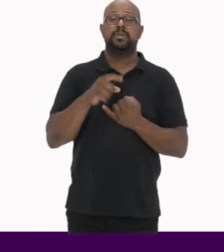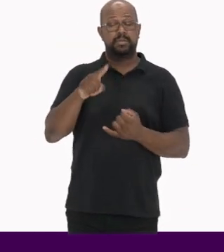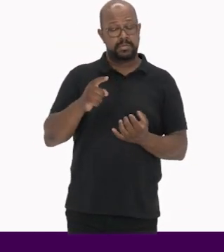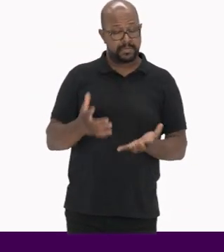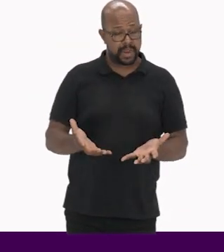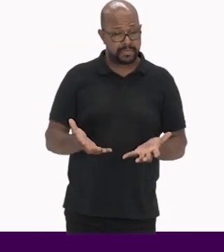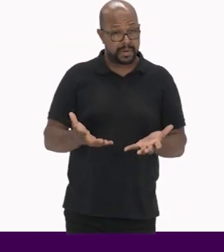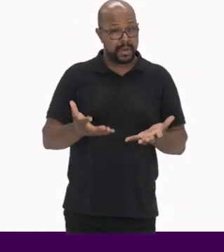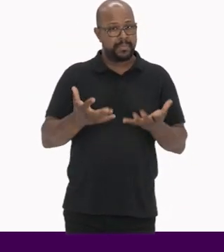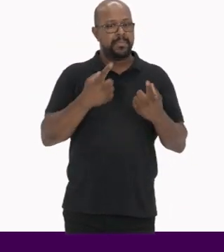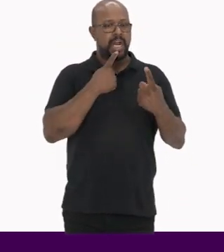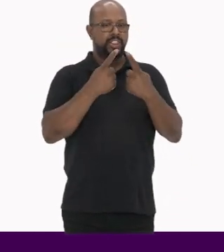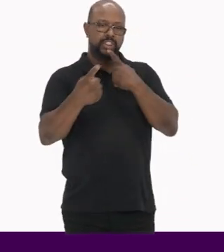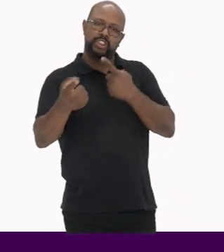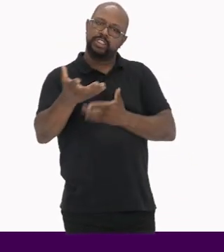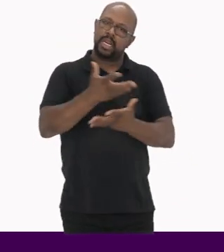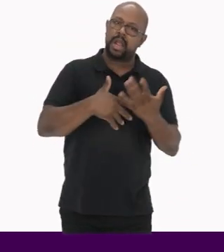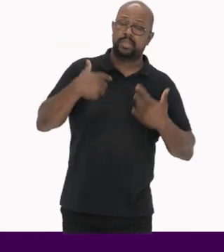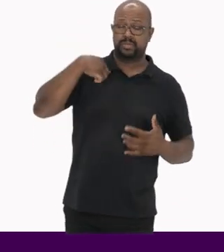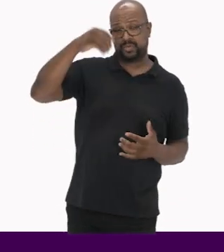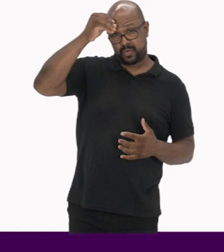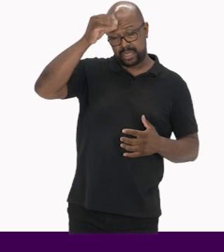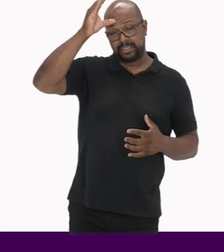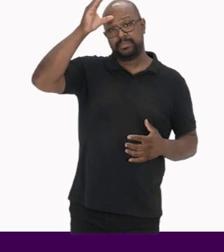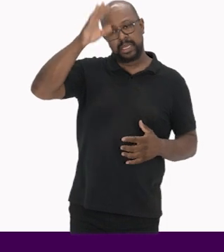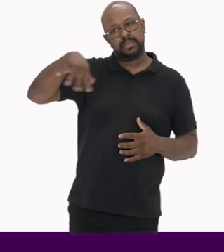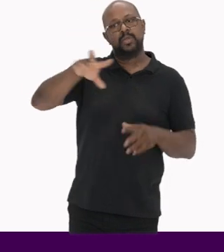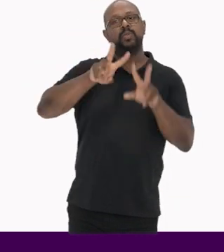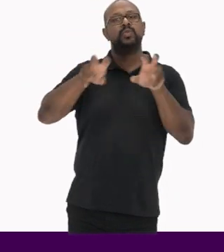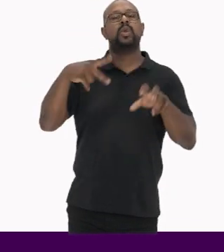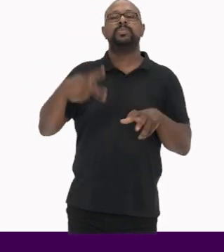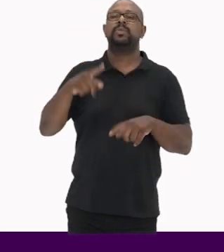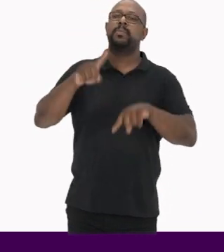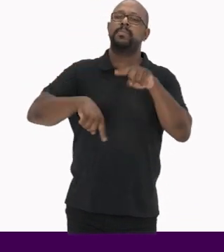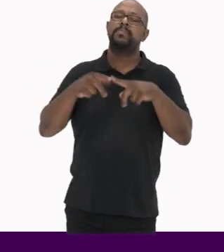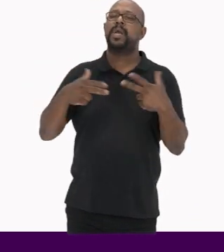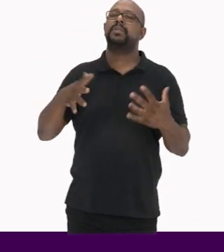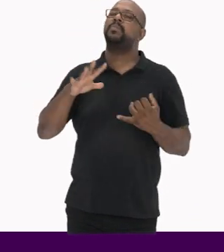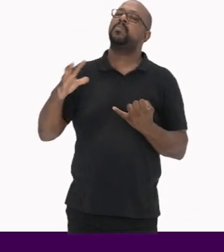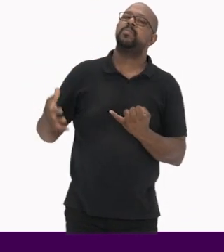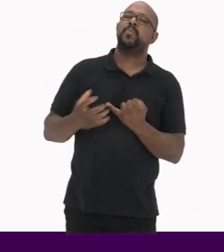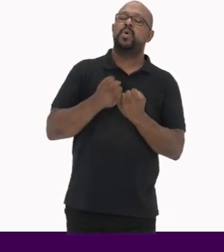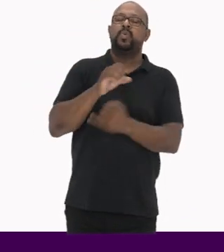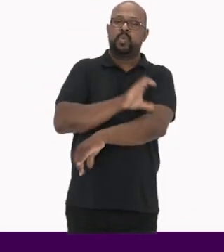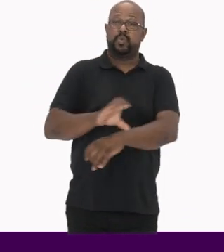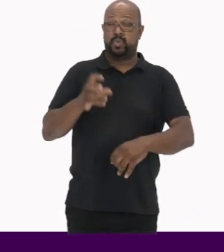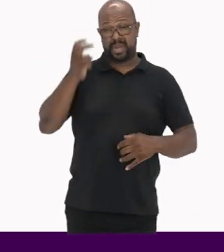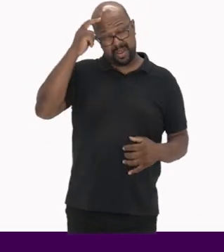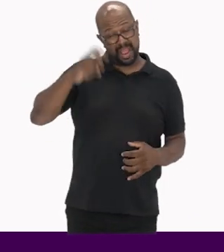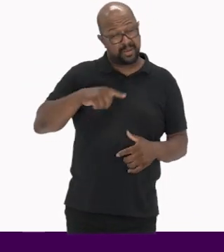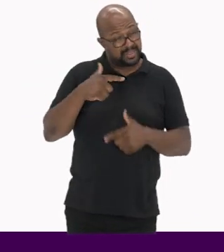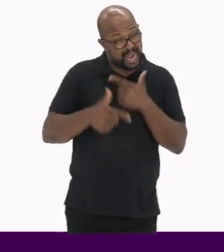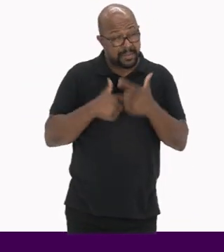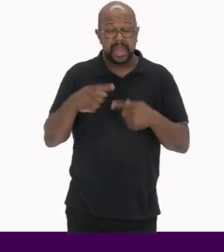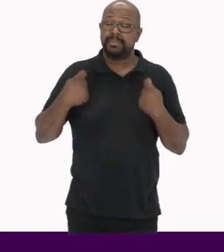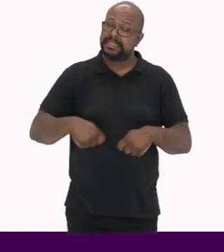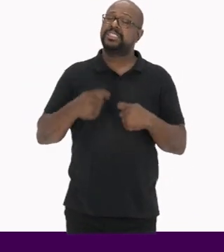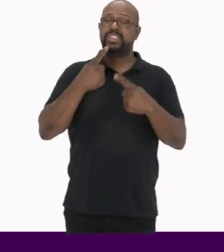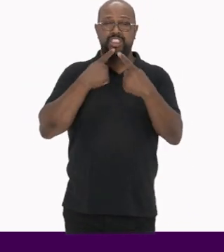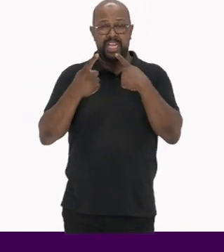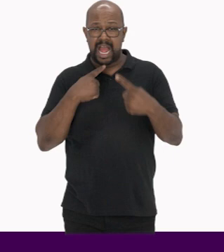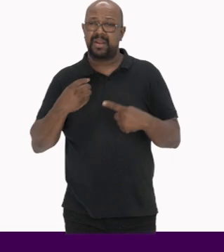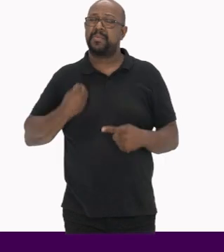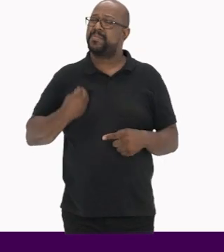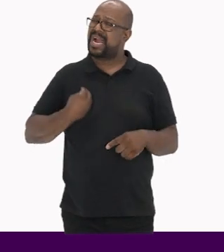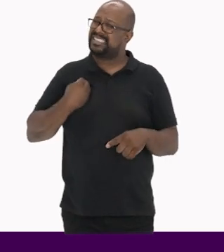Numa construção dialógica do conhecimento acerca do seu patrimônio cultural É um trabalho que pressupõe diálogo